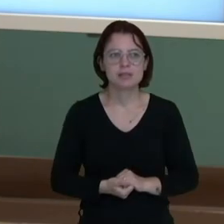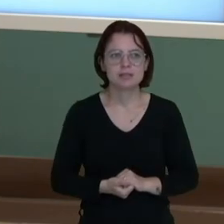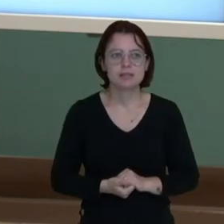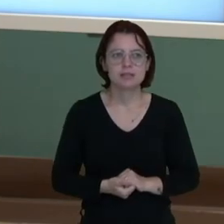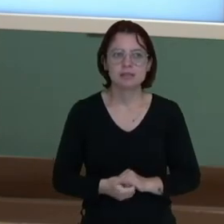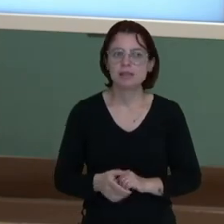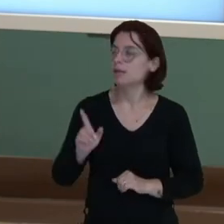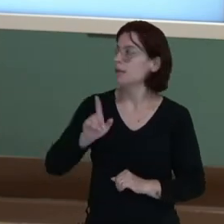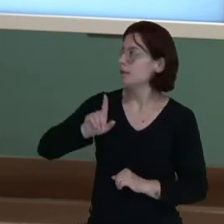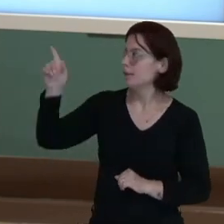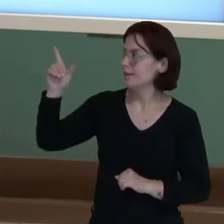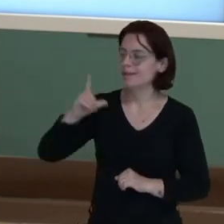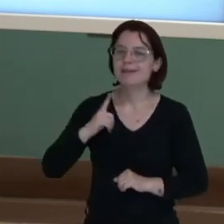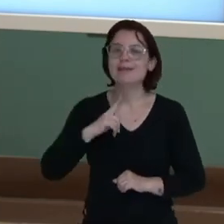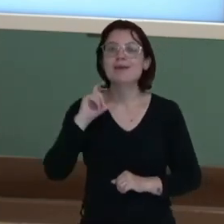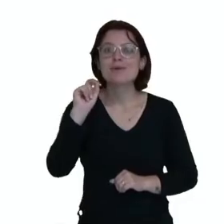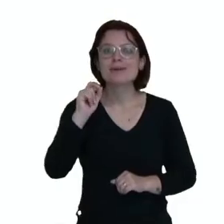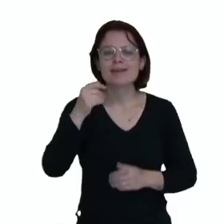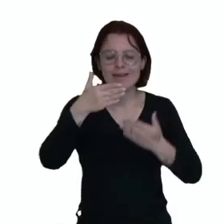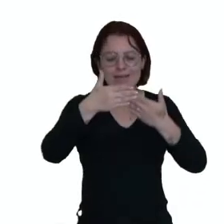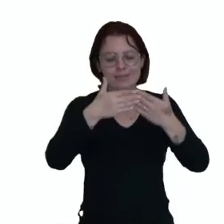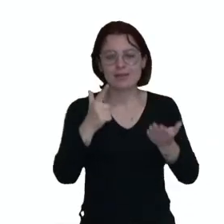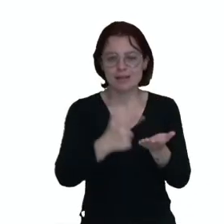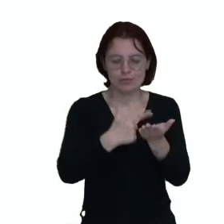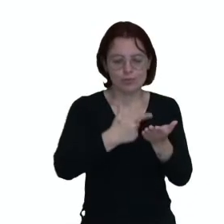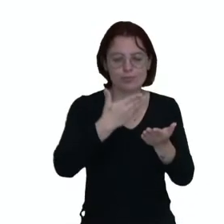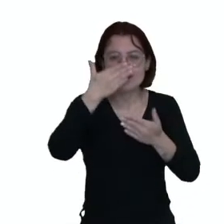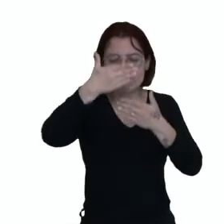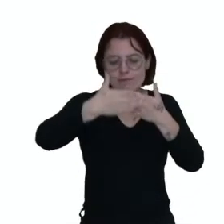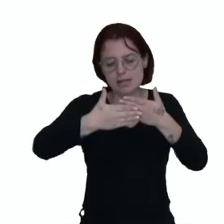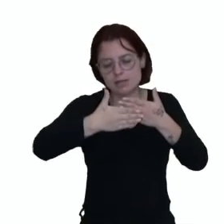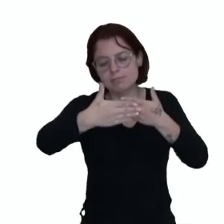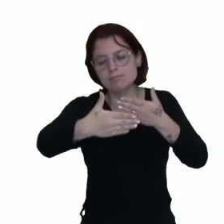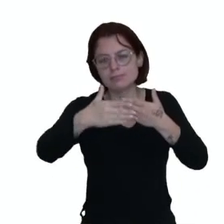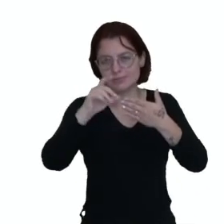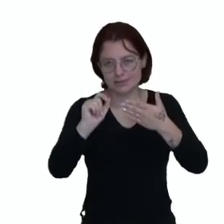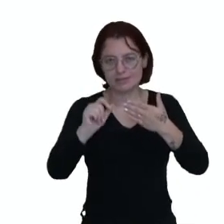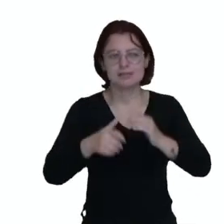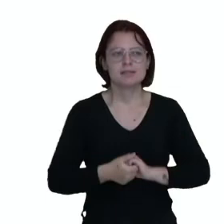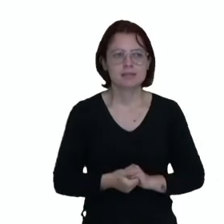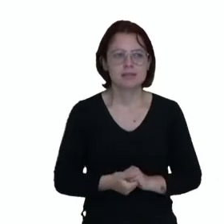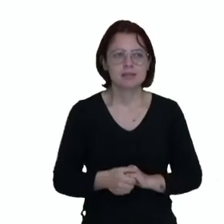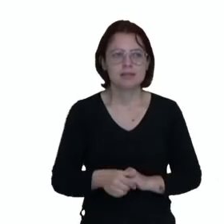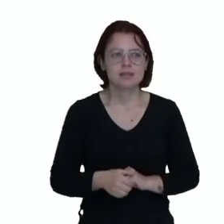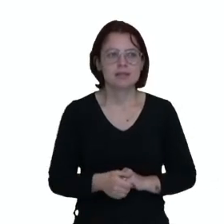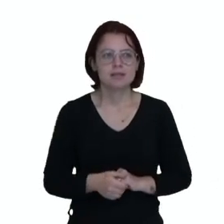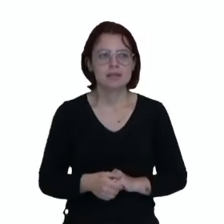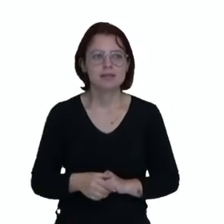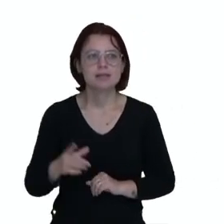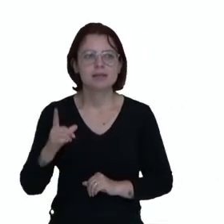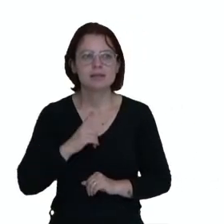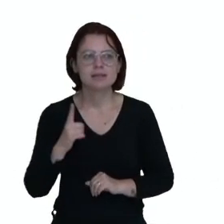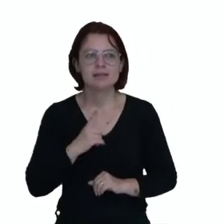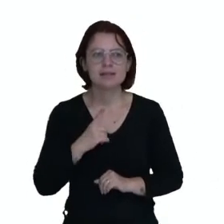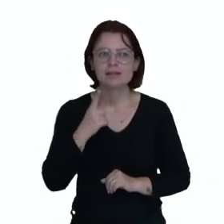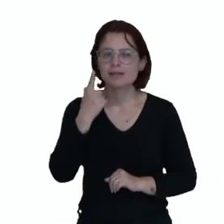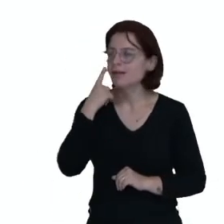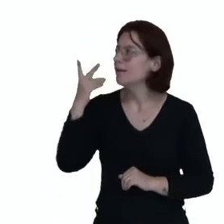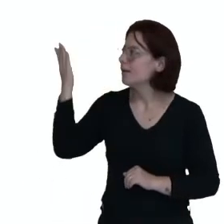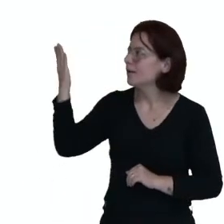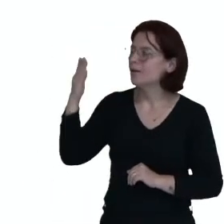Aqui nós vamos ter a capa, nessa representação, o mundo transformado num laboratório, que é um verbete da